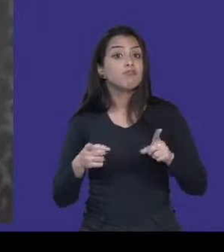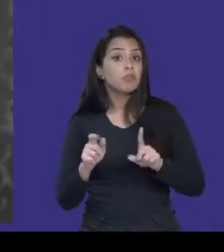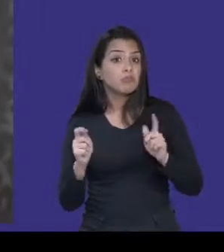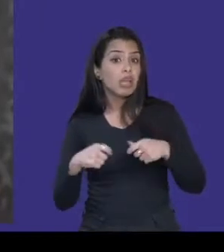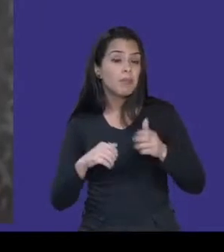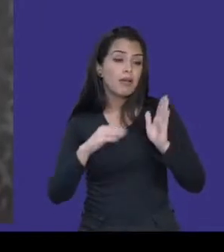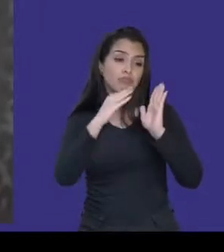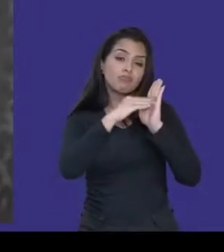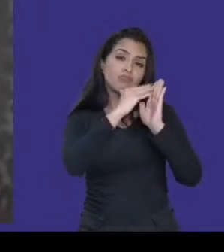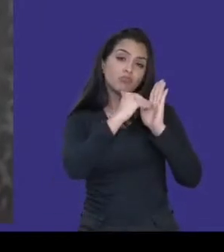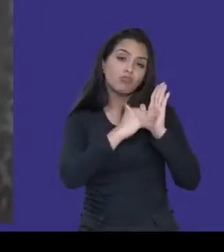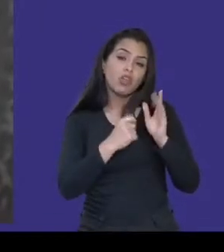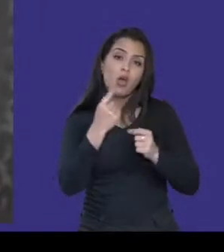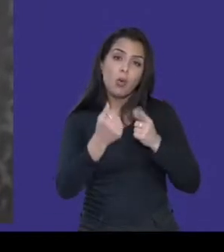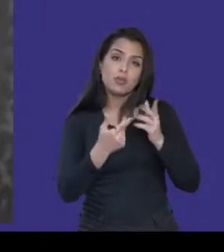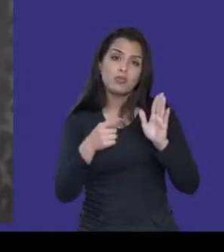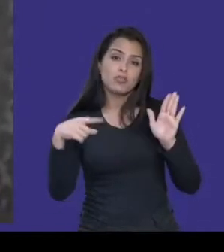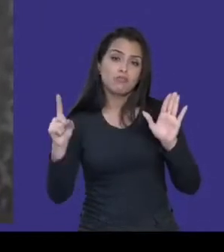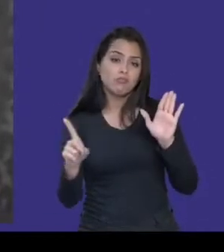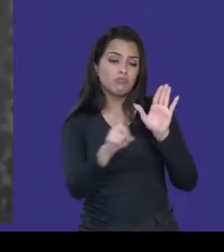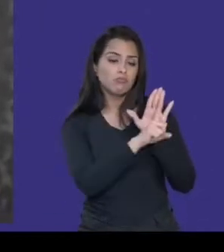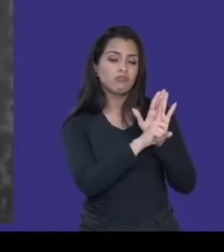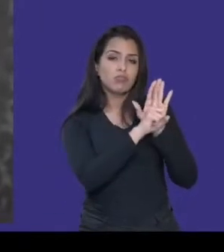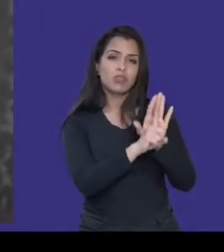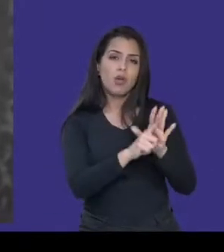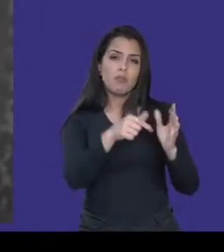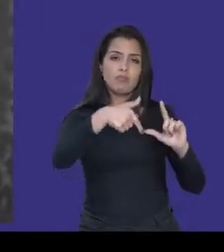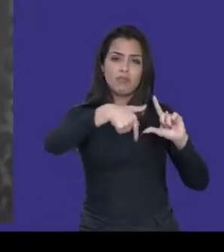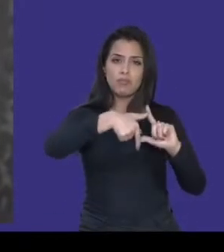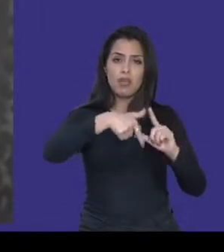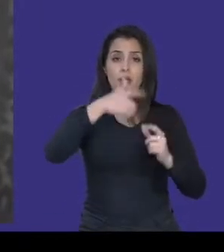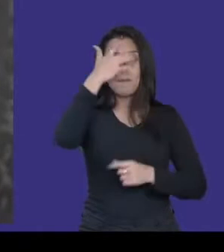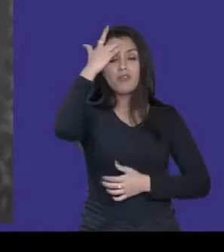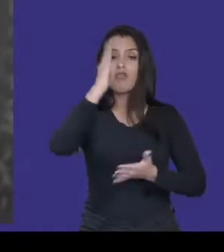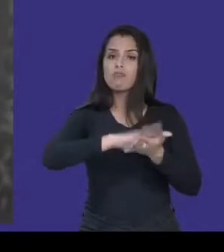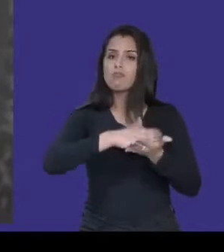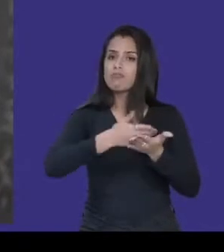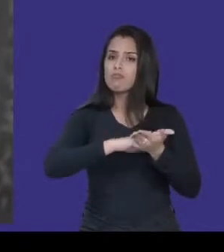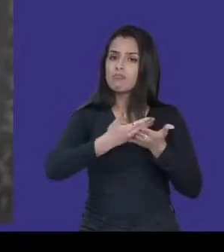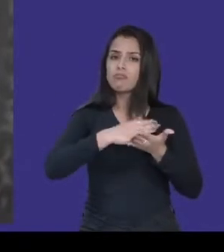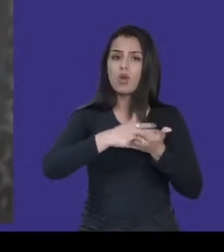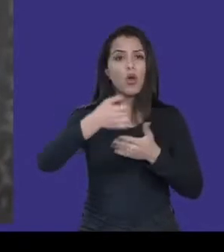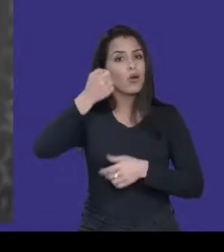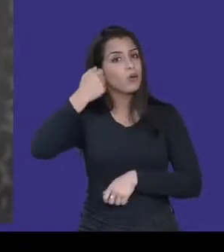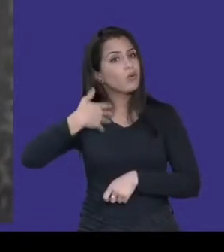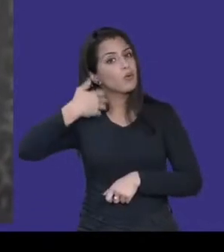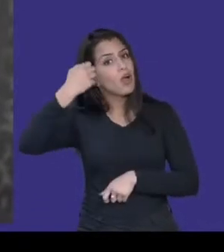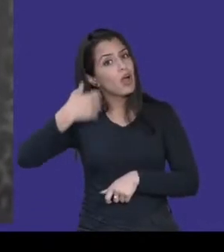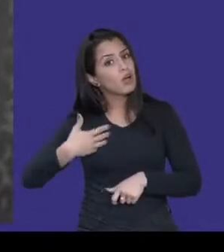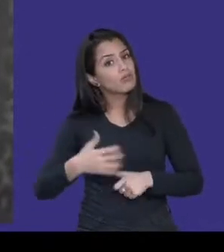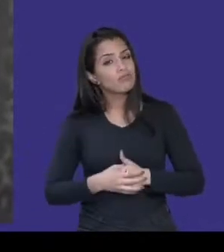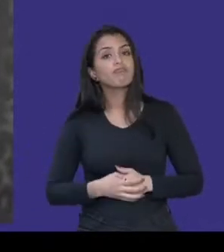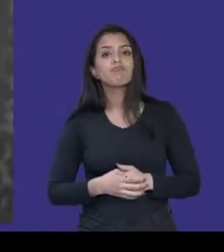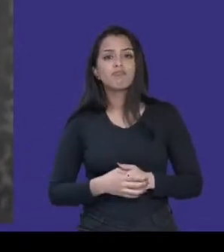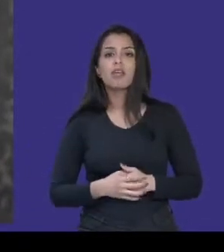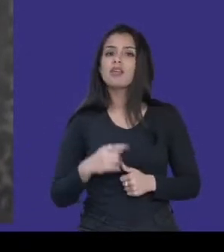desse logotipo, colocar uma pessoa interpretando em libras aquele conteúdo de áudio. Então, isso faz